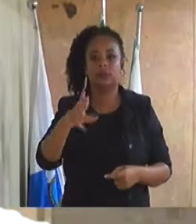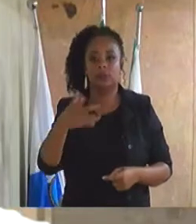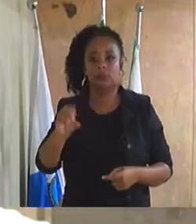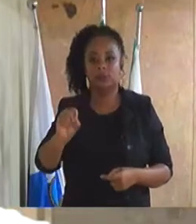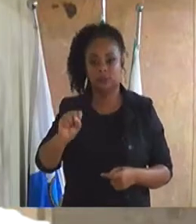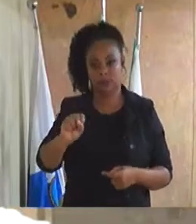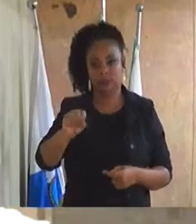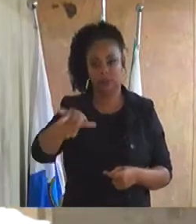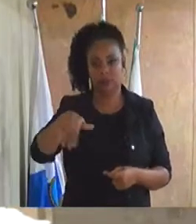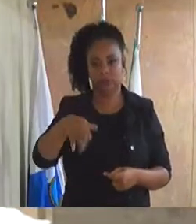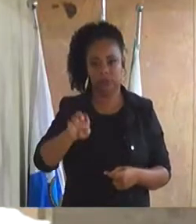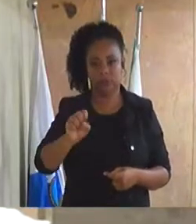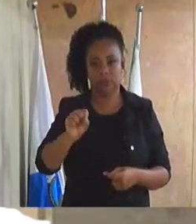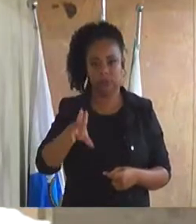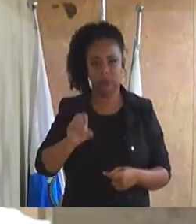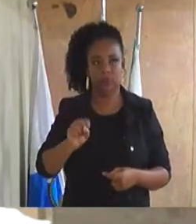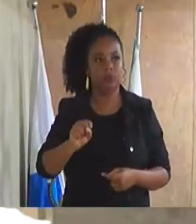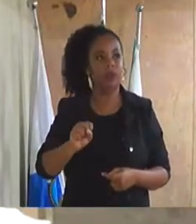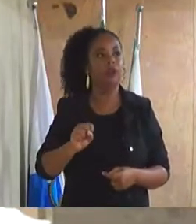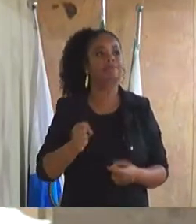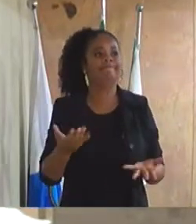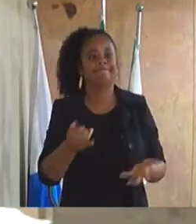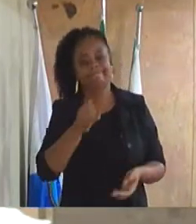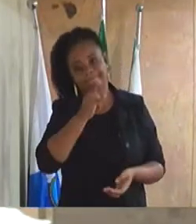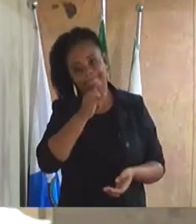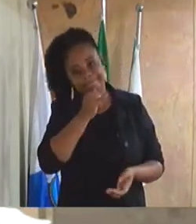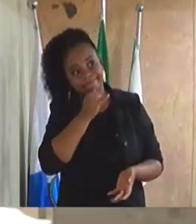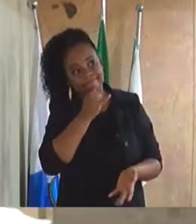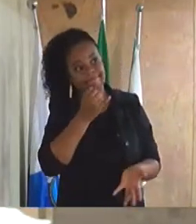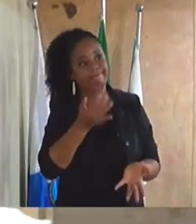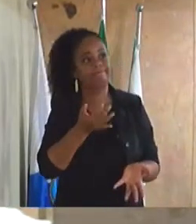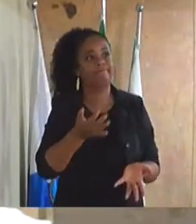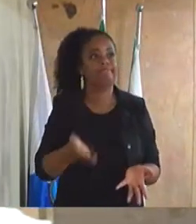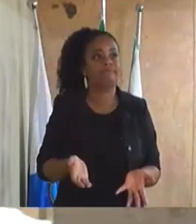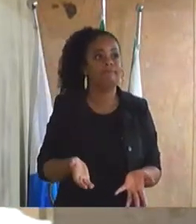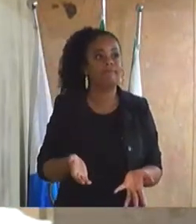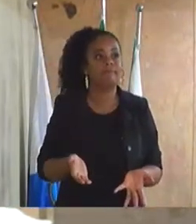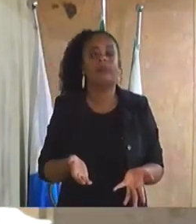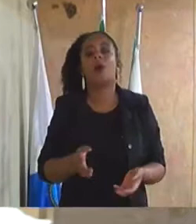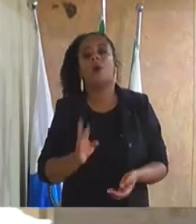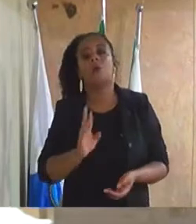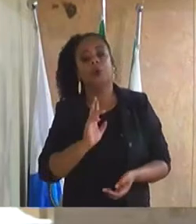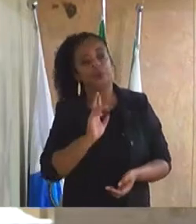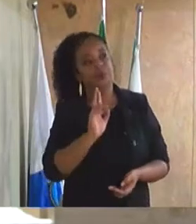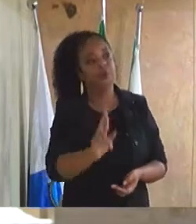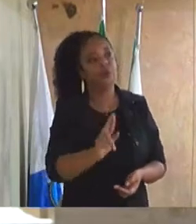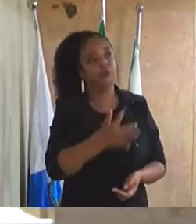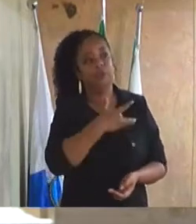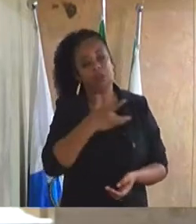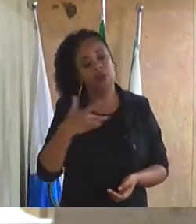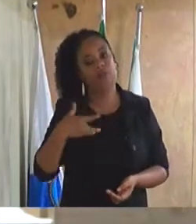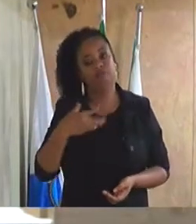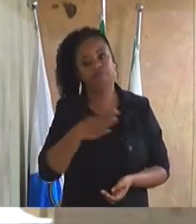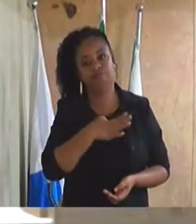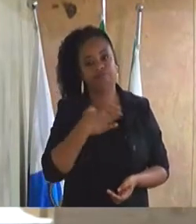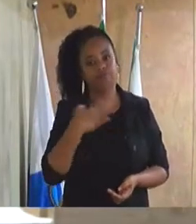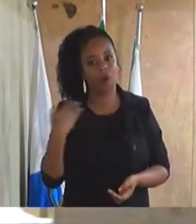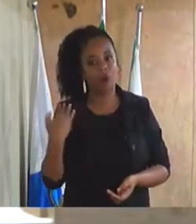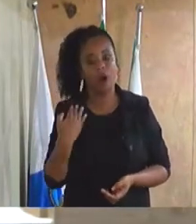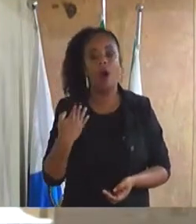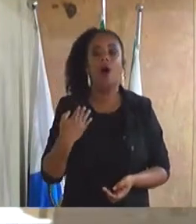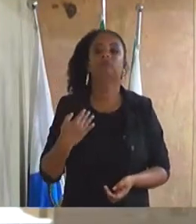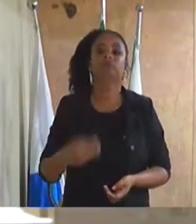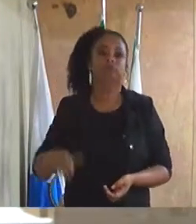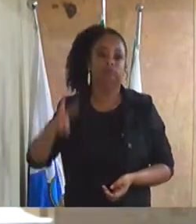que infelizmente motivo de saúde veio aparecer na terça